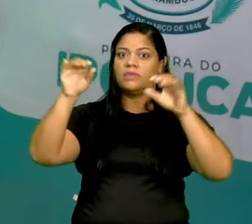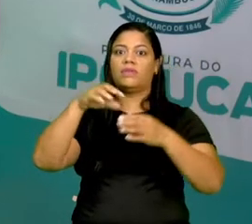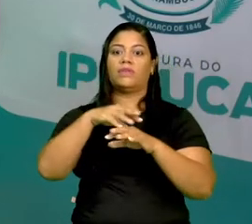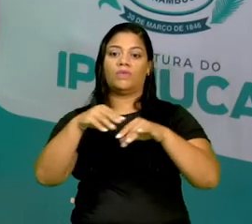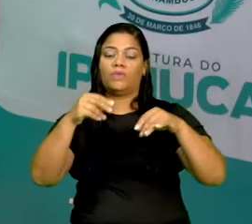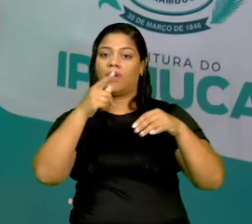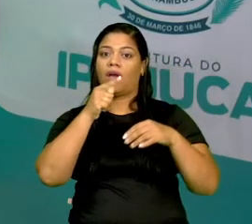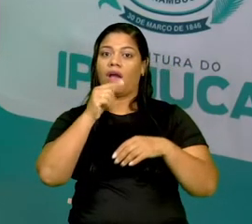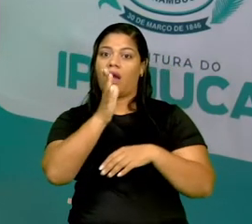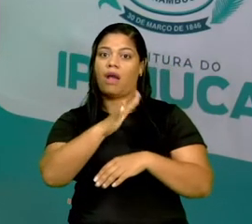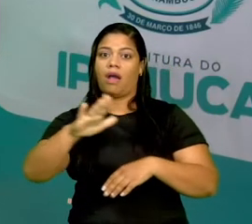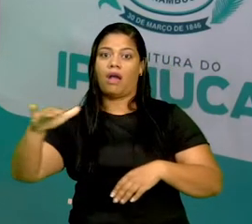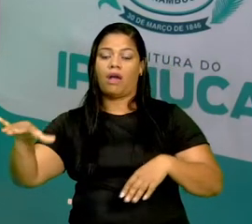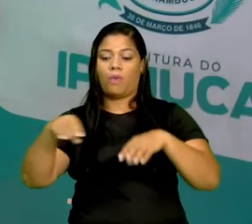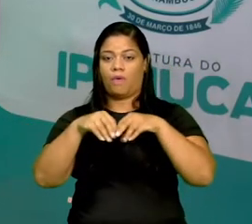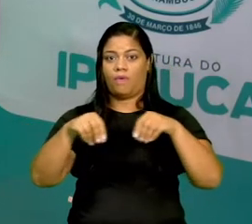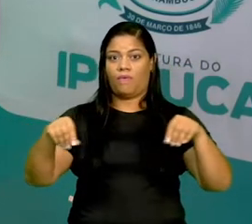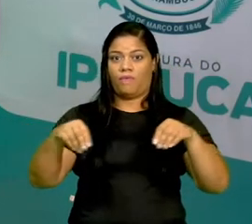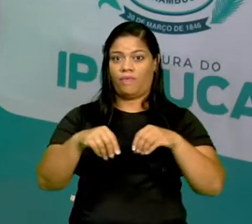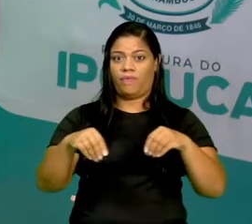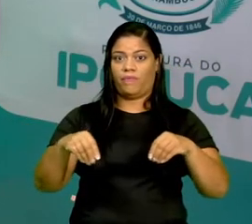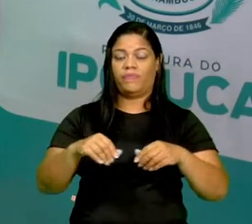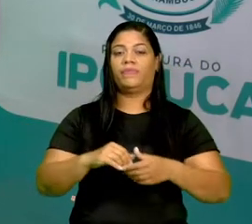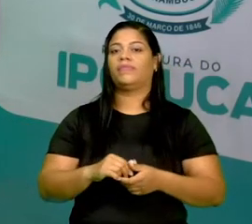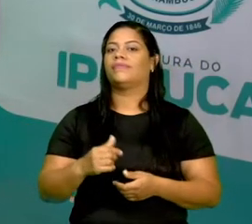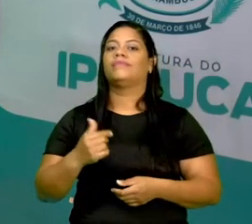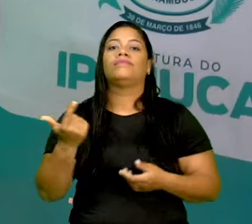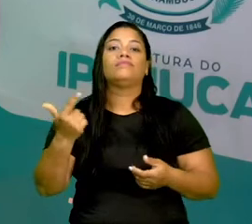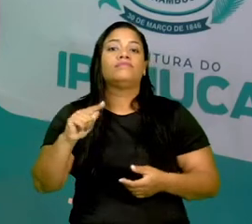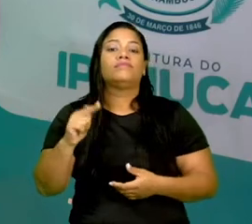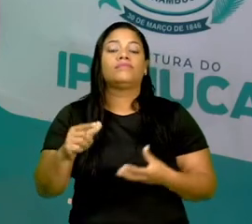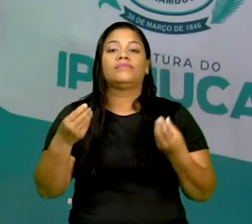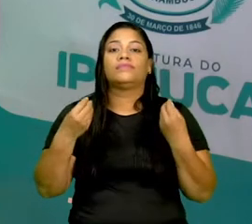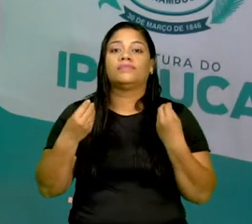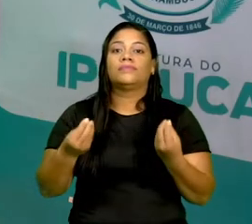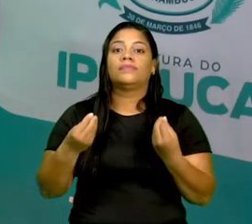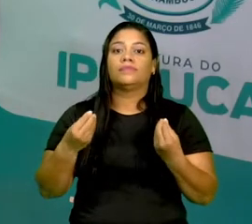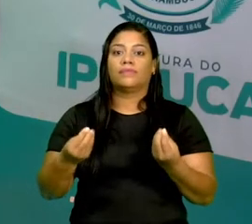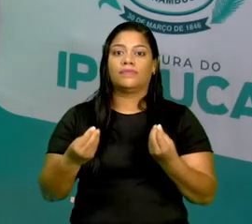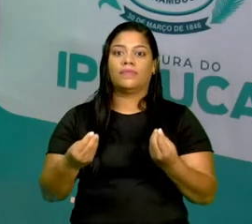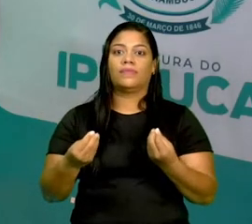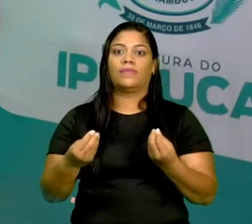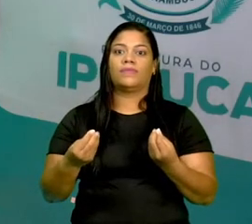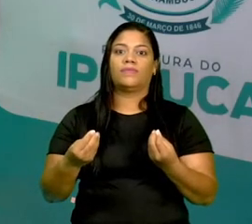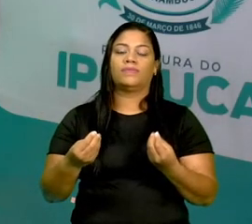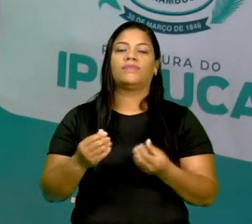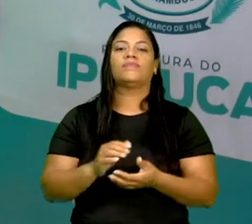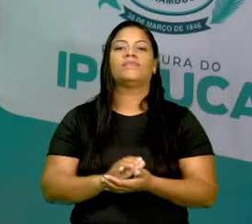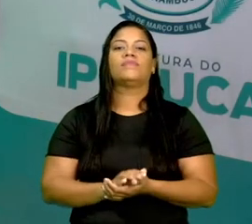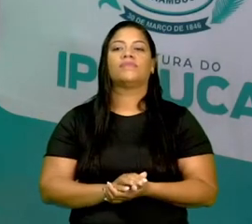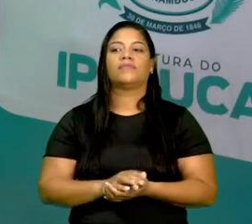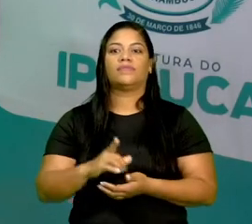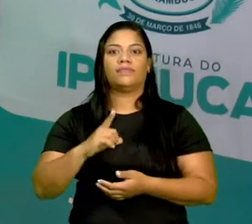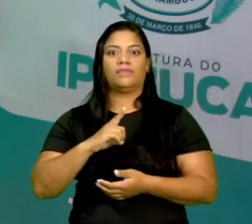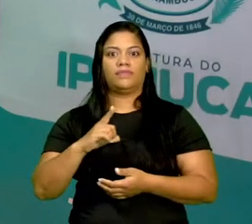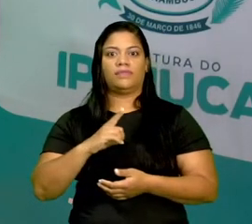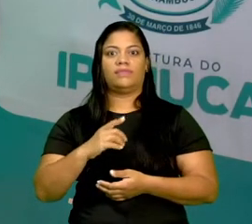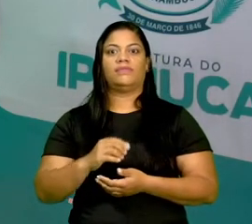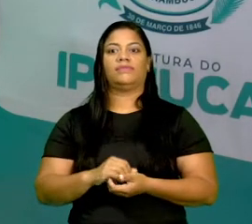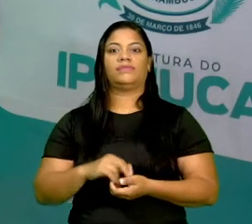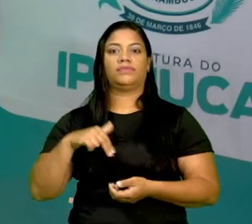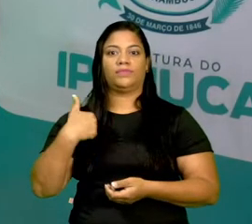aquático, o terrestre, seria inviável termos recursos para mantermos